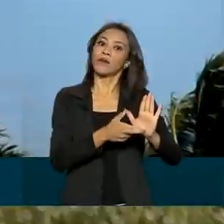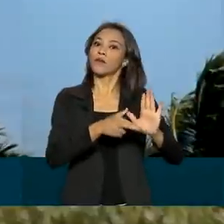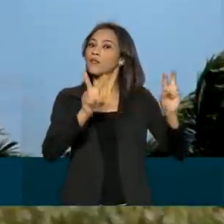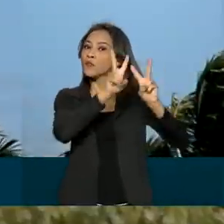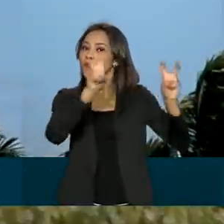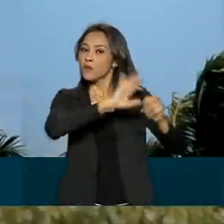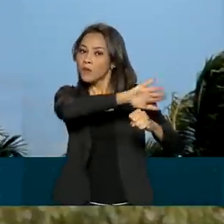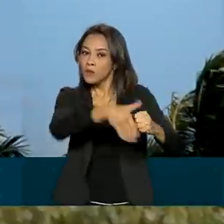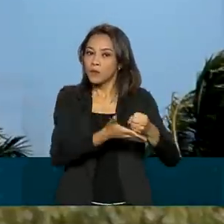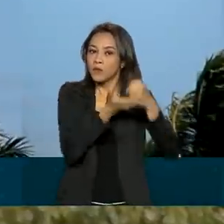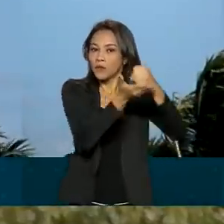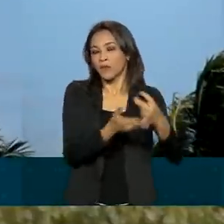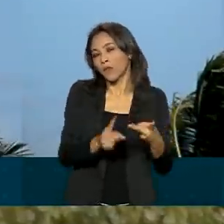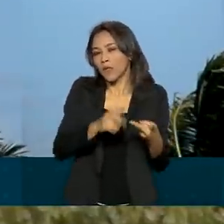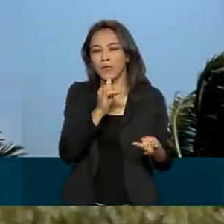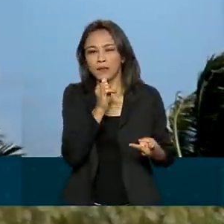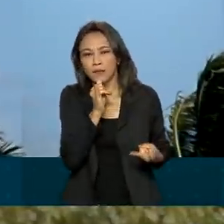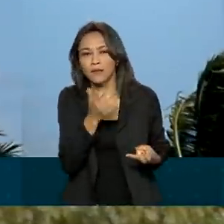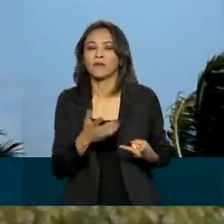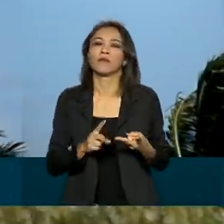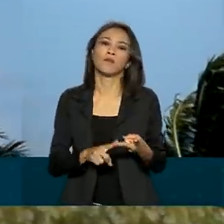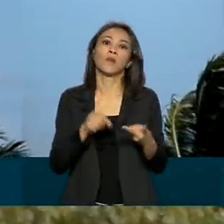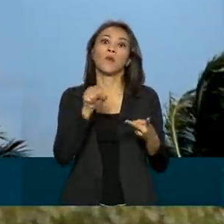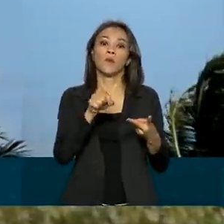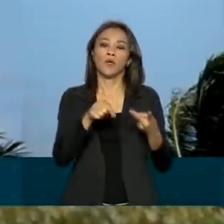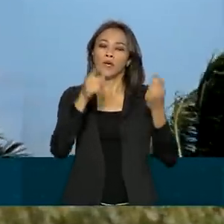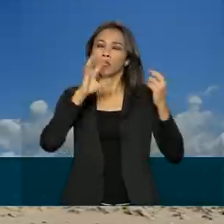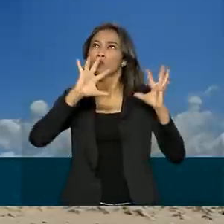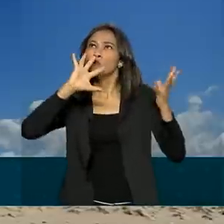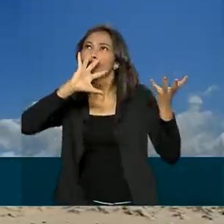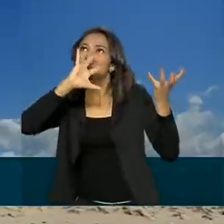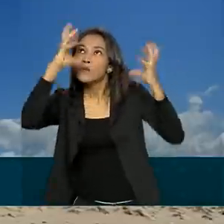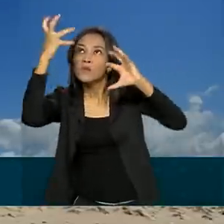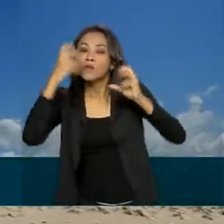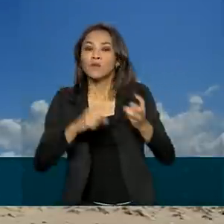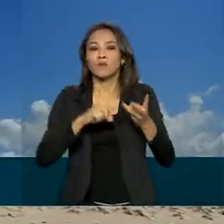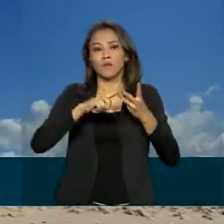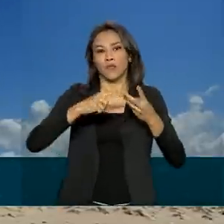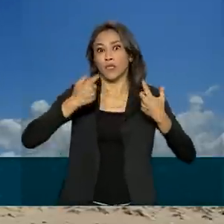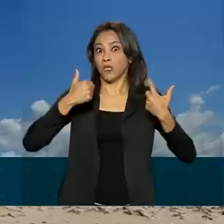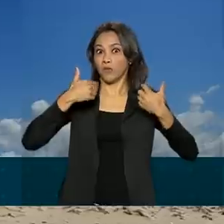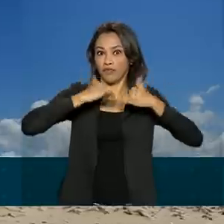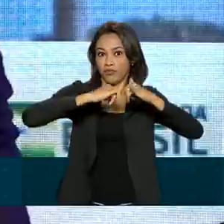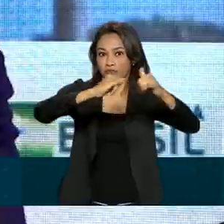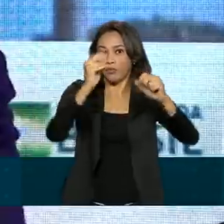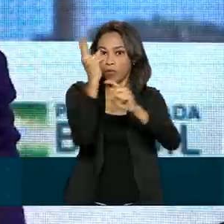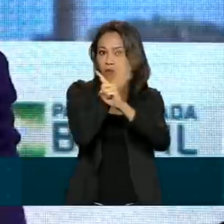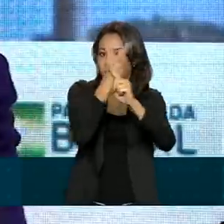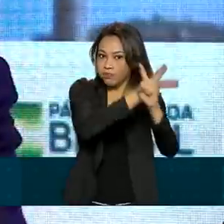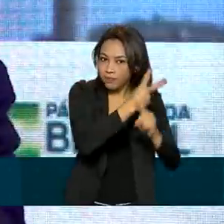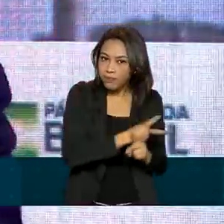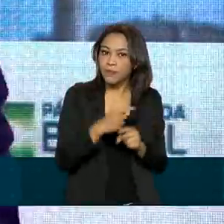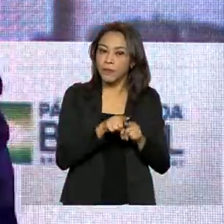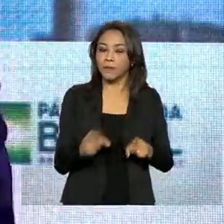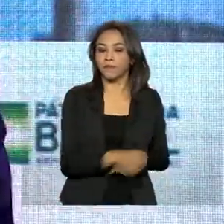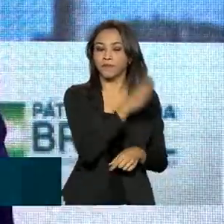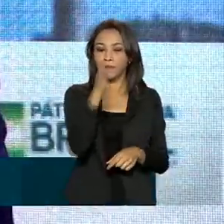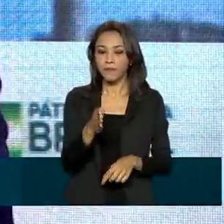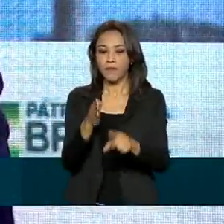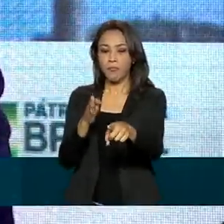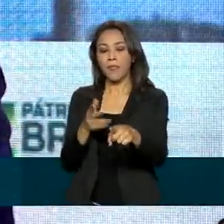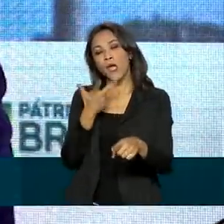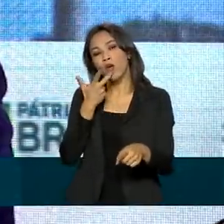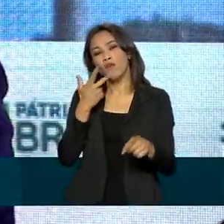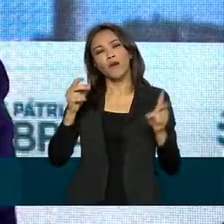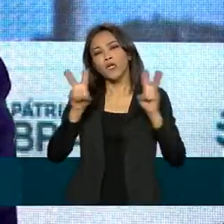São investimentos, por exemplo, em ações de eficiência climática e energia renovável. Quando a gente fala de ambiente de negócio,